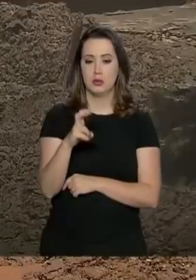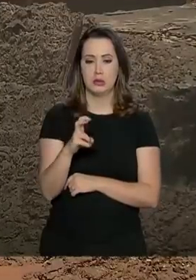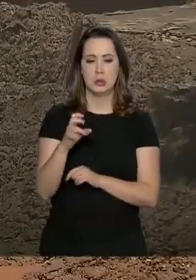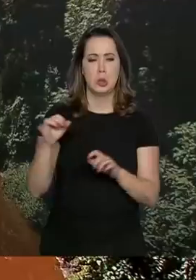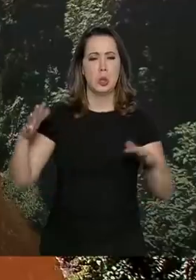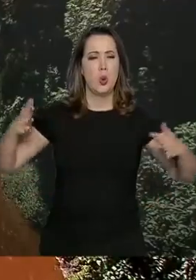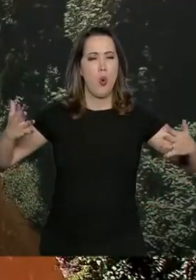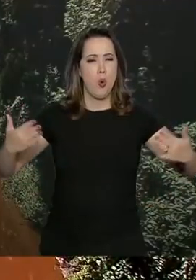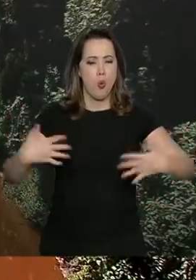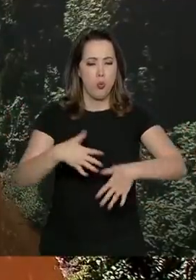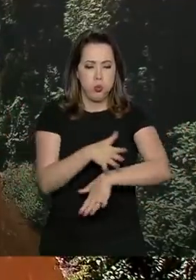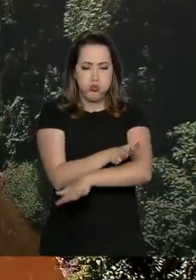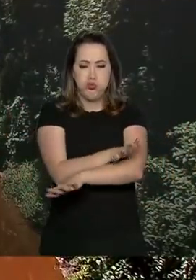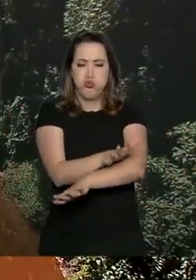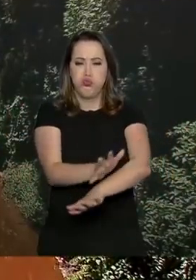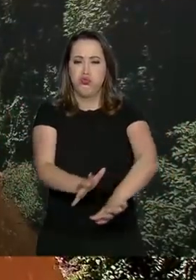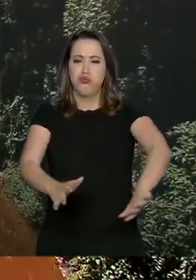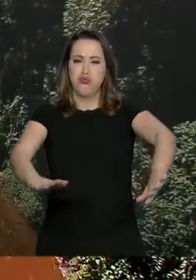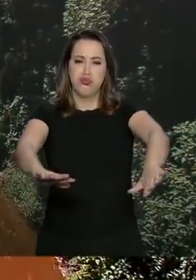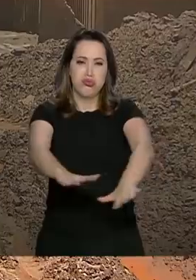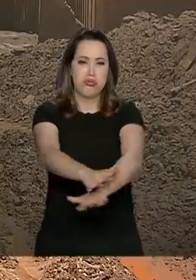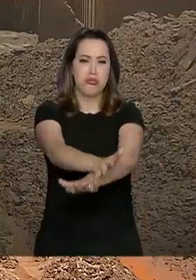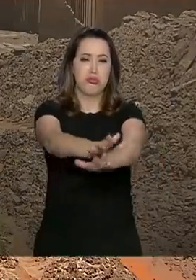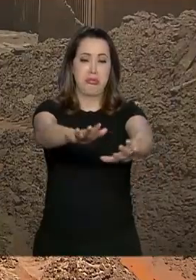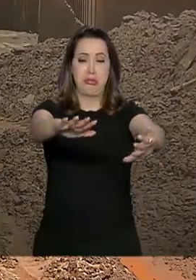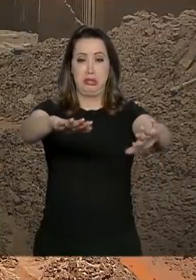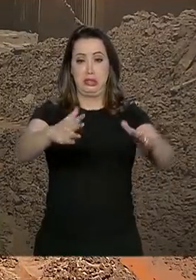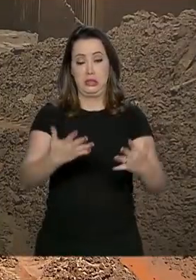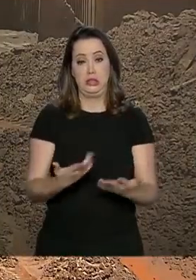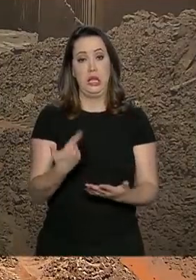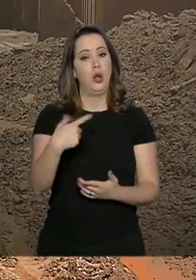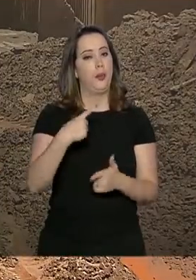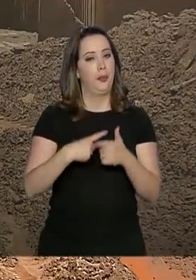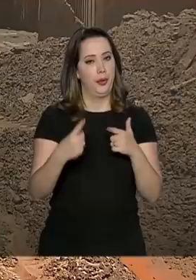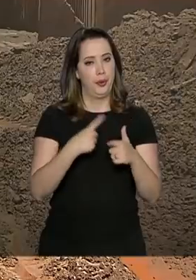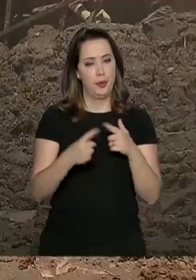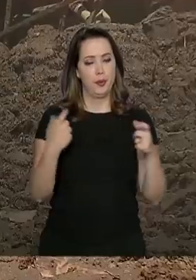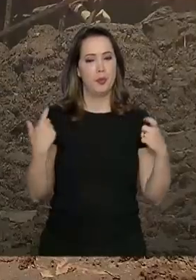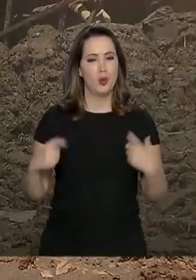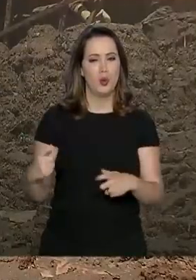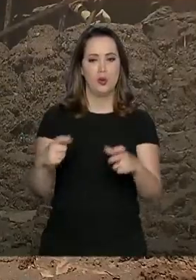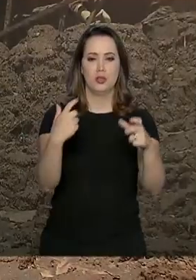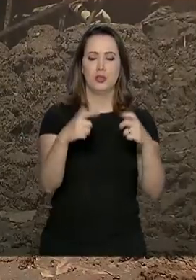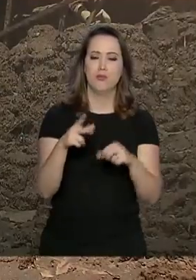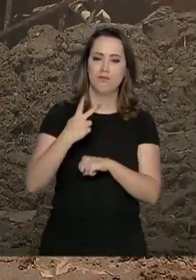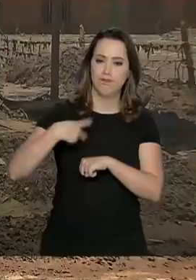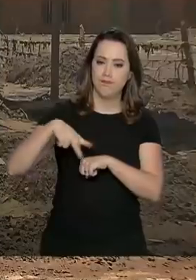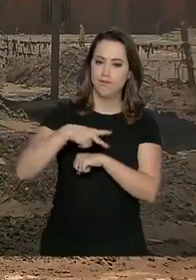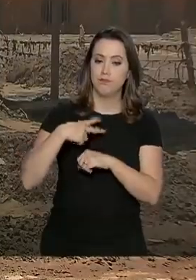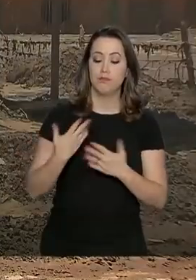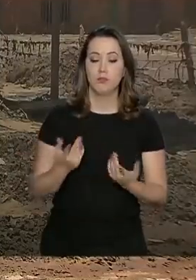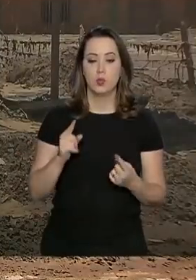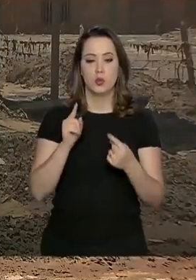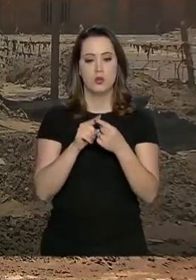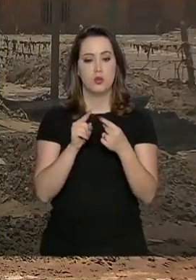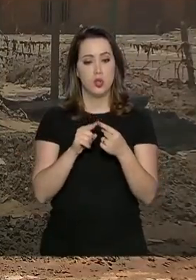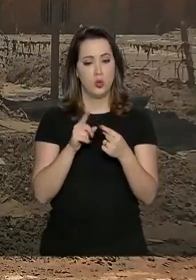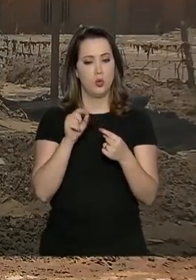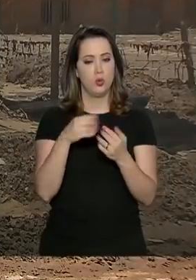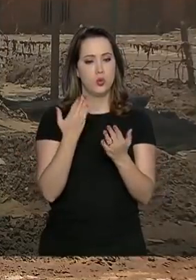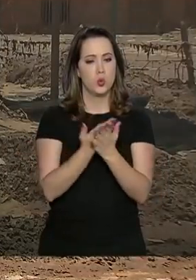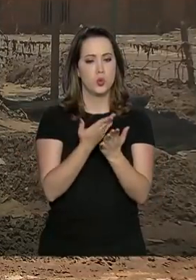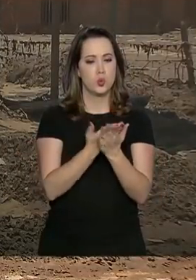devastação e os danos ambientais provocados trouxeram prejuízos para a região e para o país. E, de acordo com